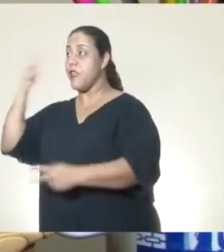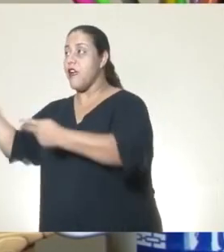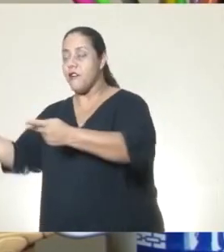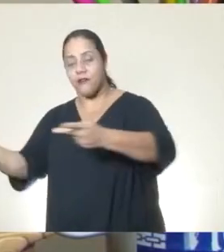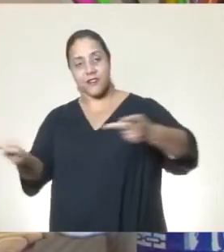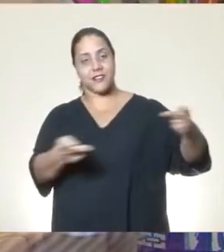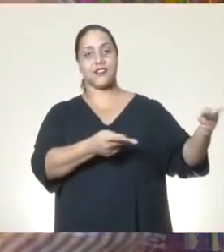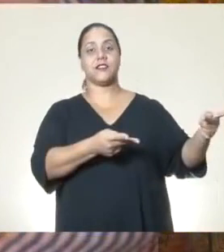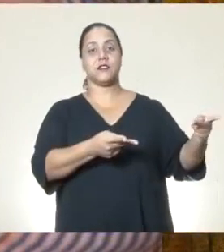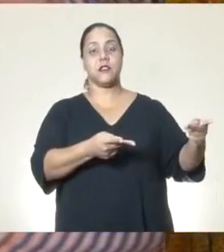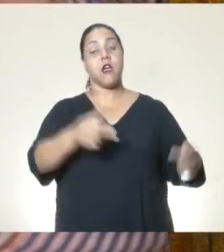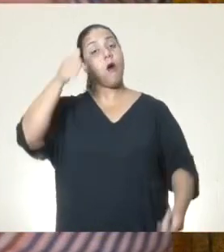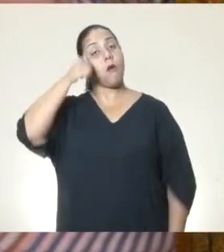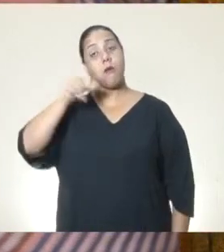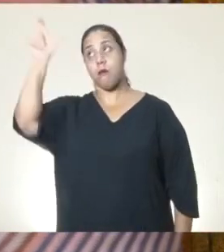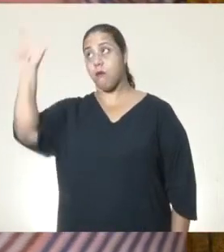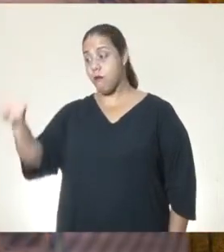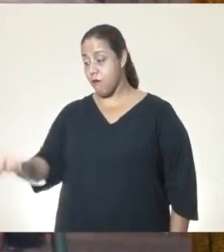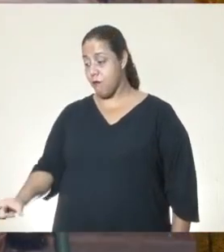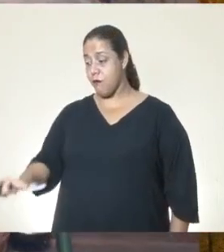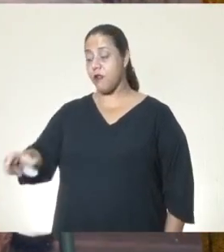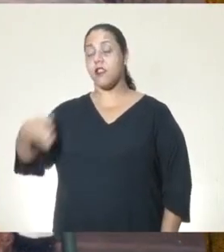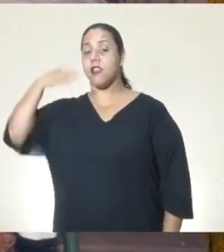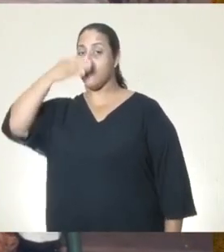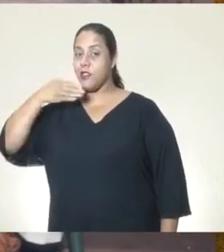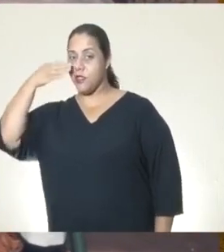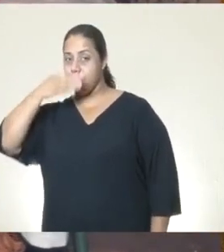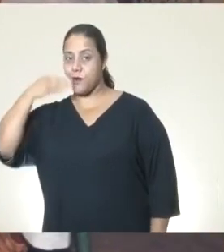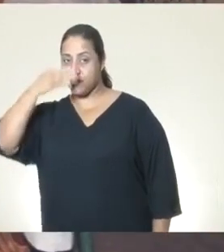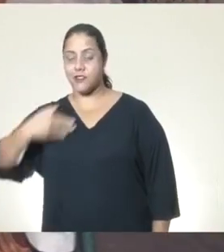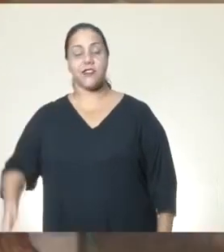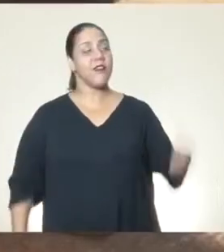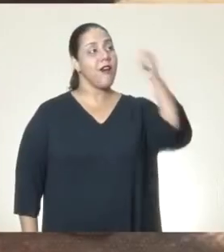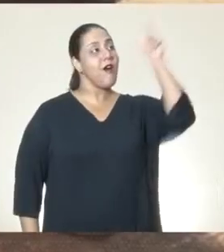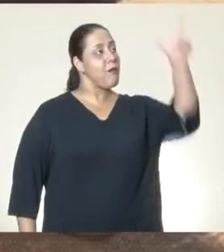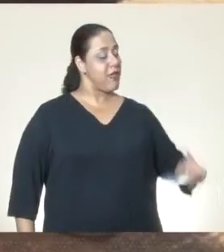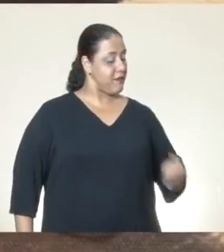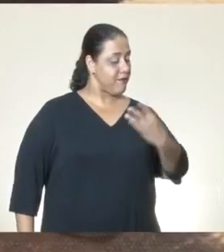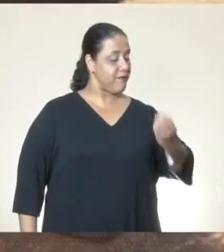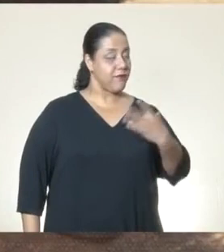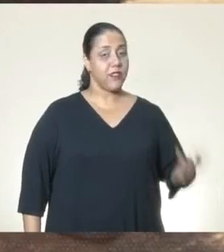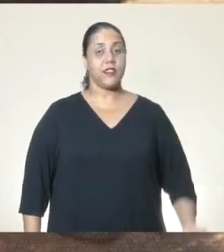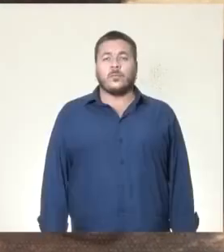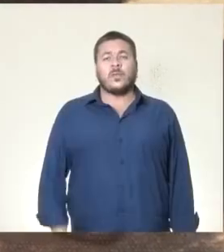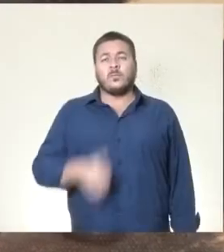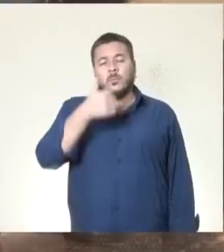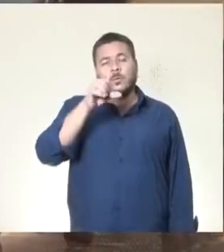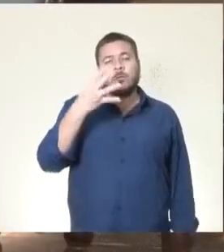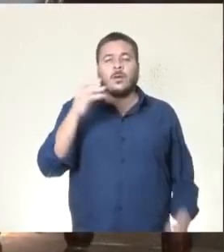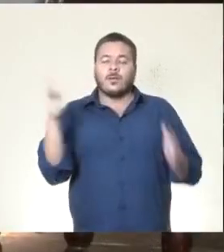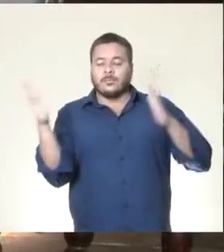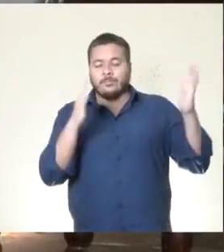para o turismo, para os visitantes. Então era a doceira e ao mesmo tempo a poeta.